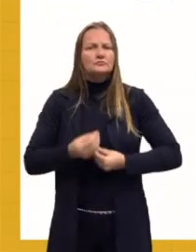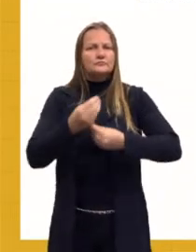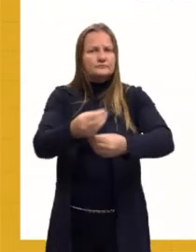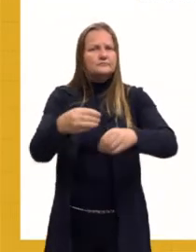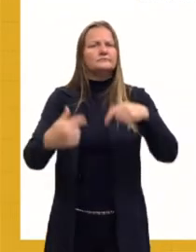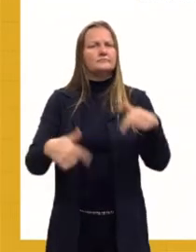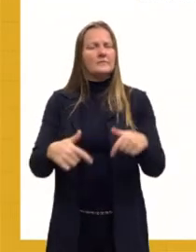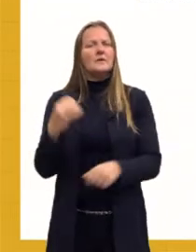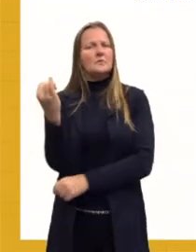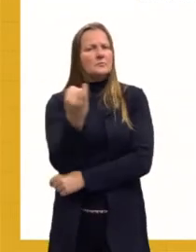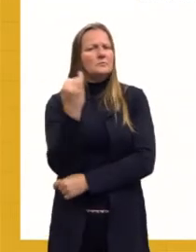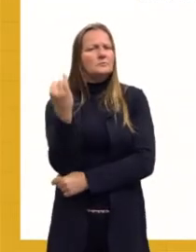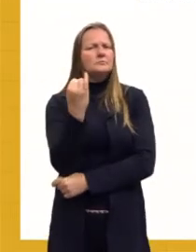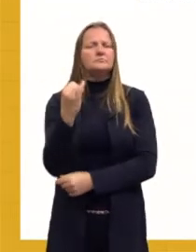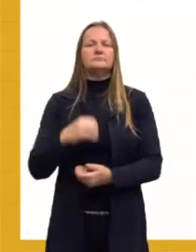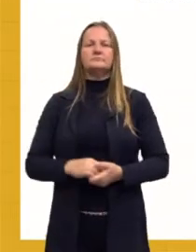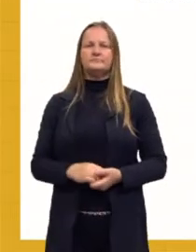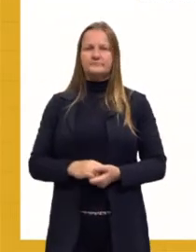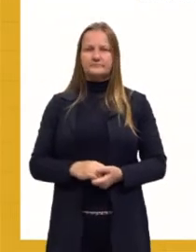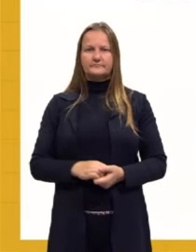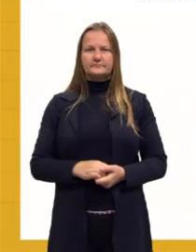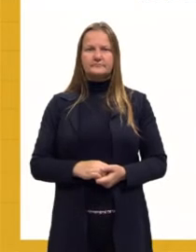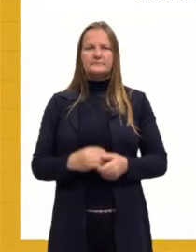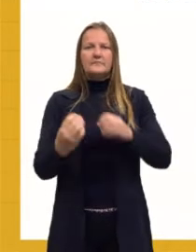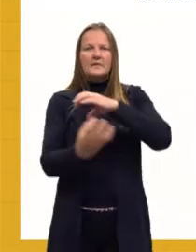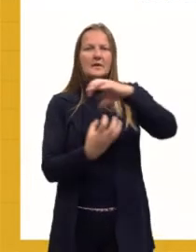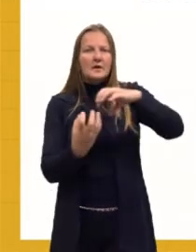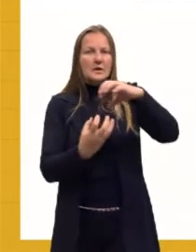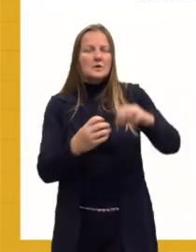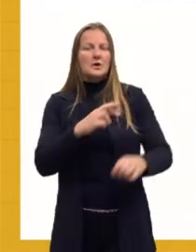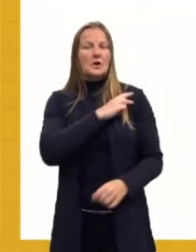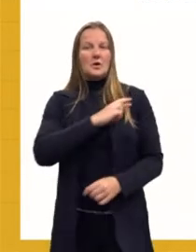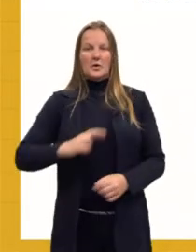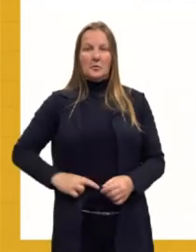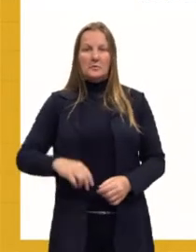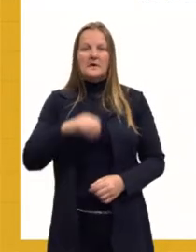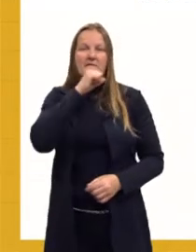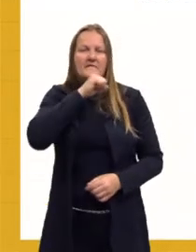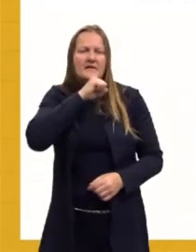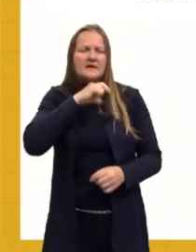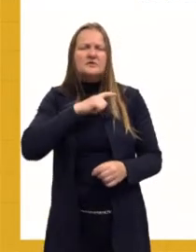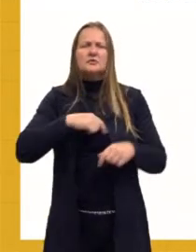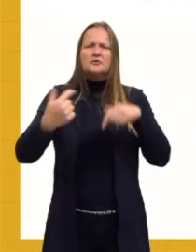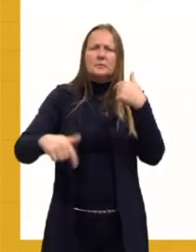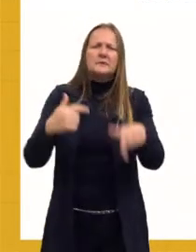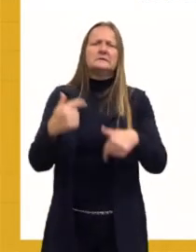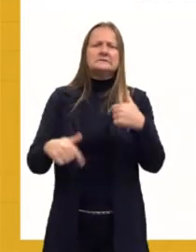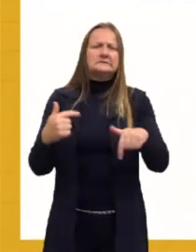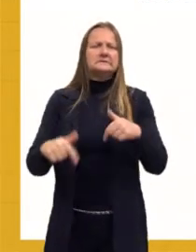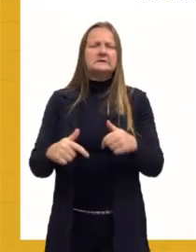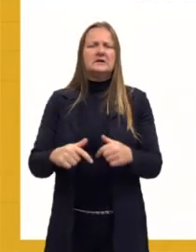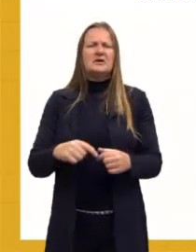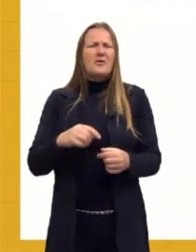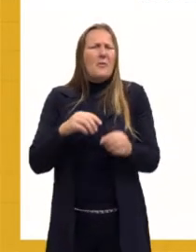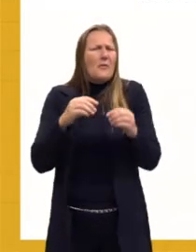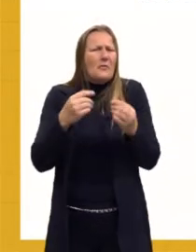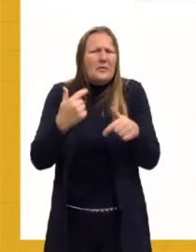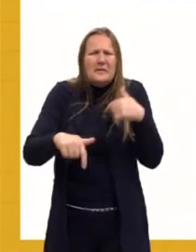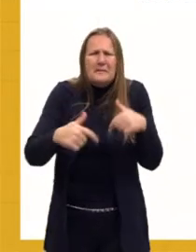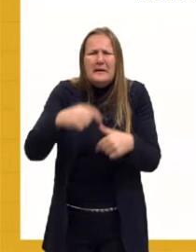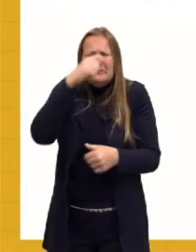que eram muito importantes. Ali na República Velha, os trabalhadores estavam submetidos a condições de trabalho